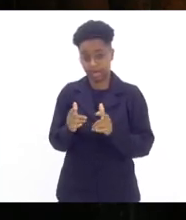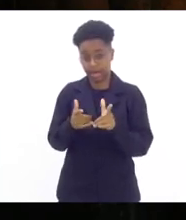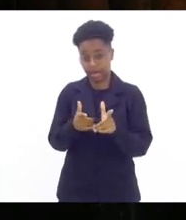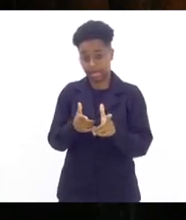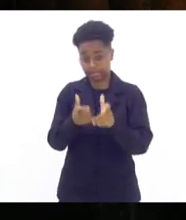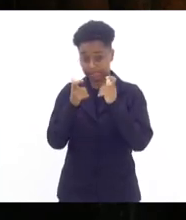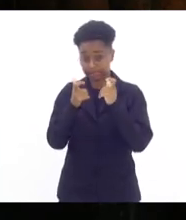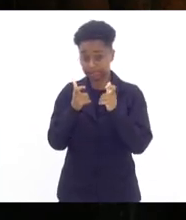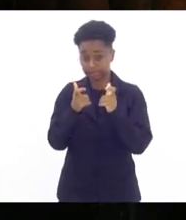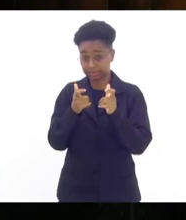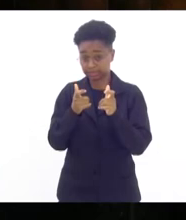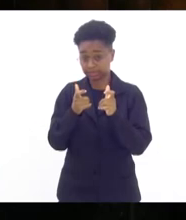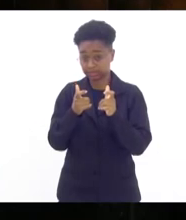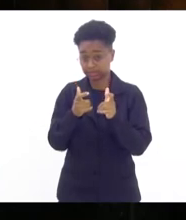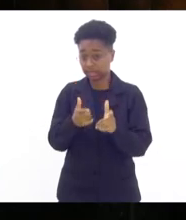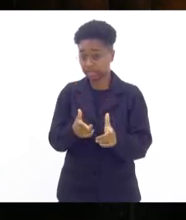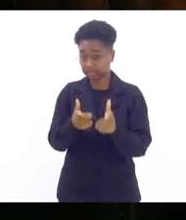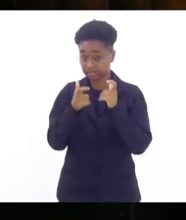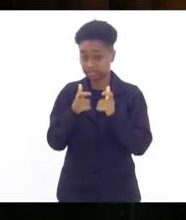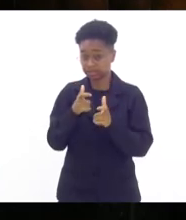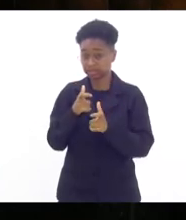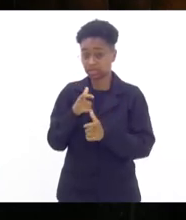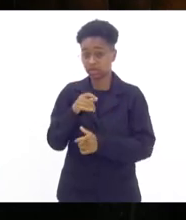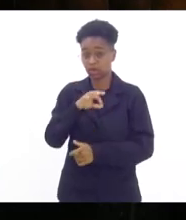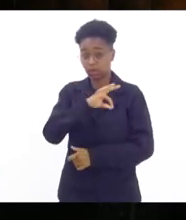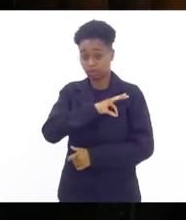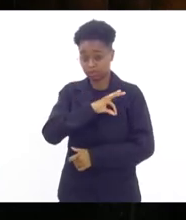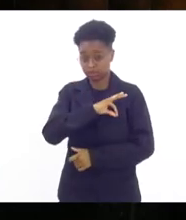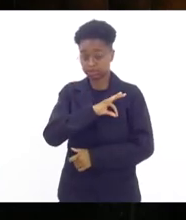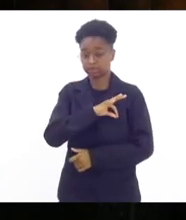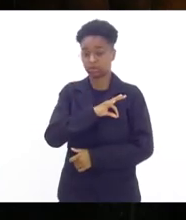de um sargento da PM